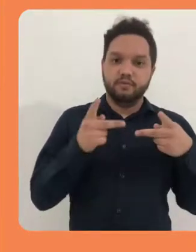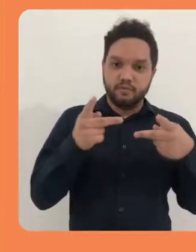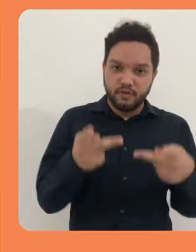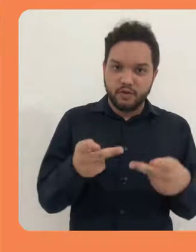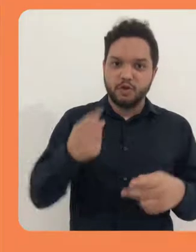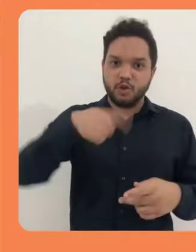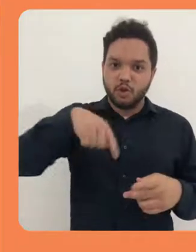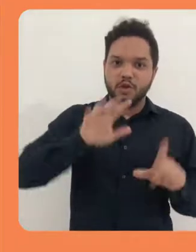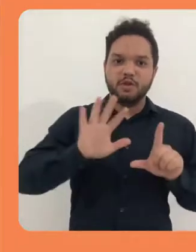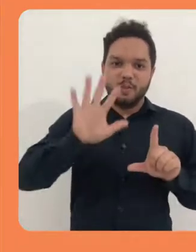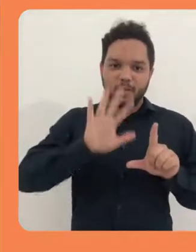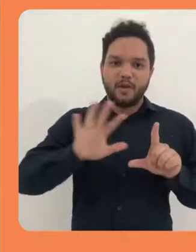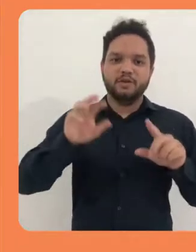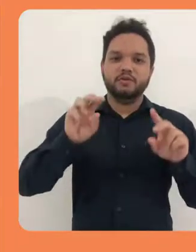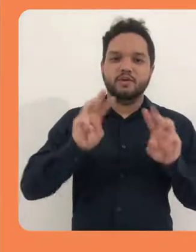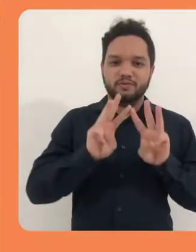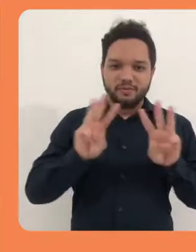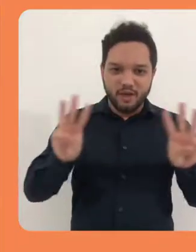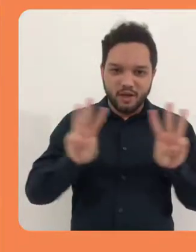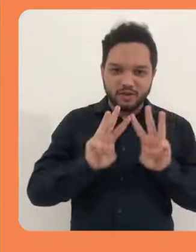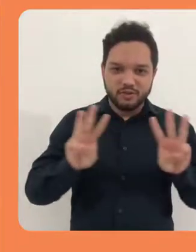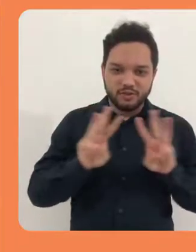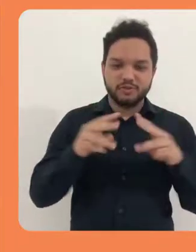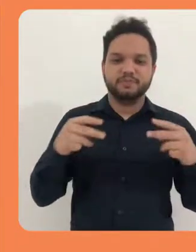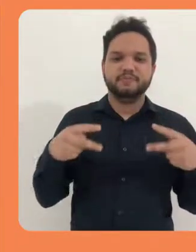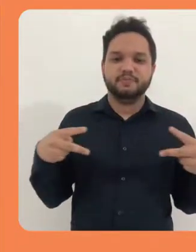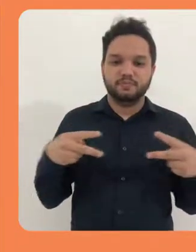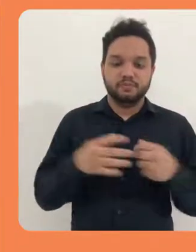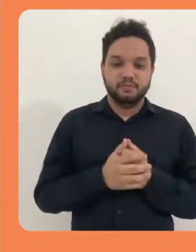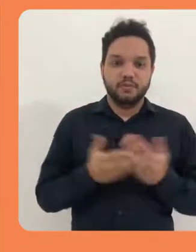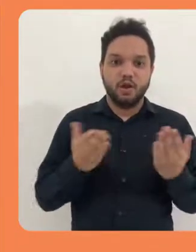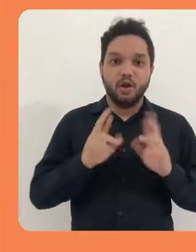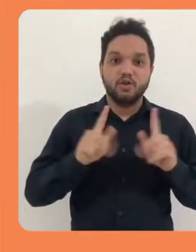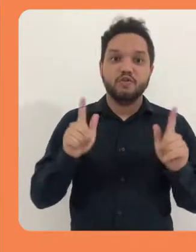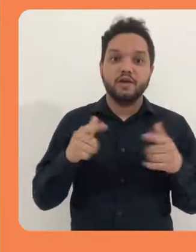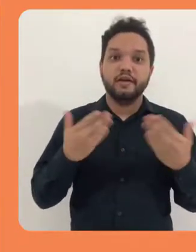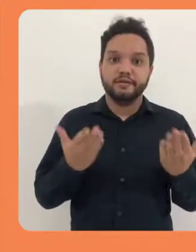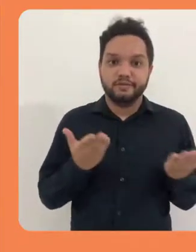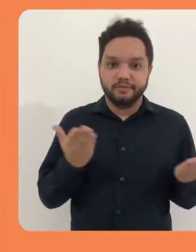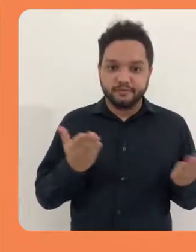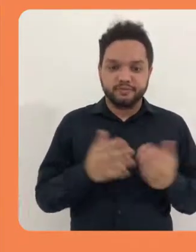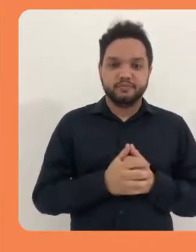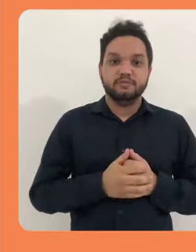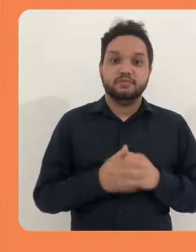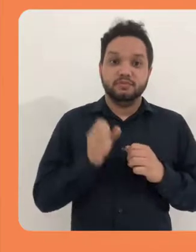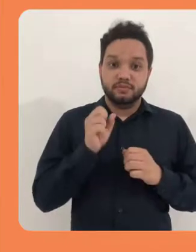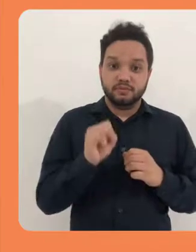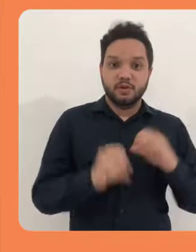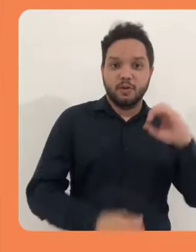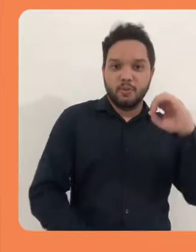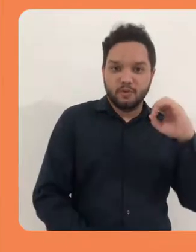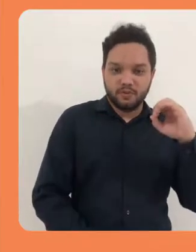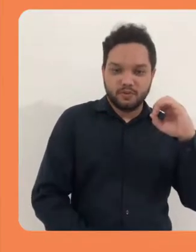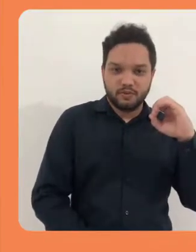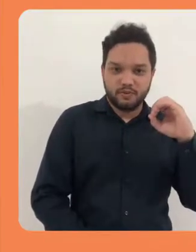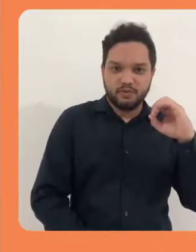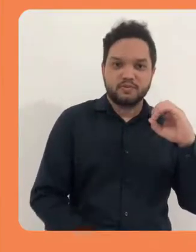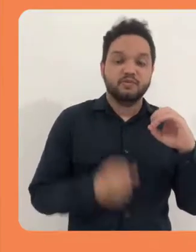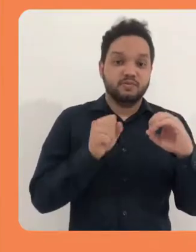a nossa página. Vejamos a diferença. Quando é botão,